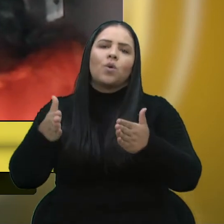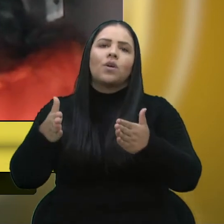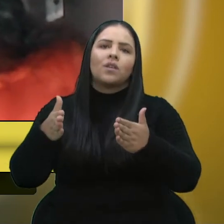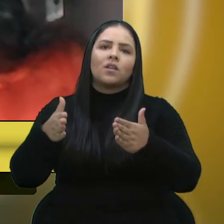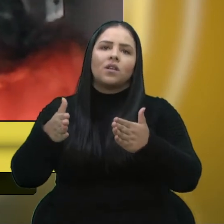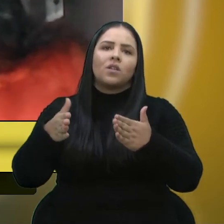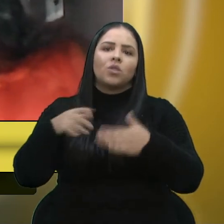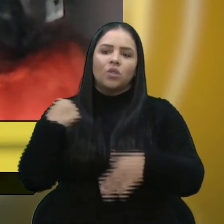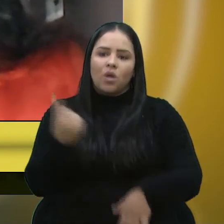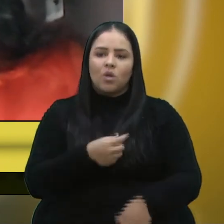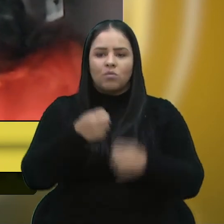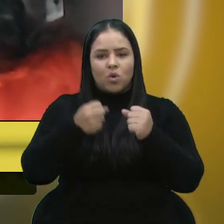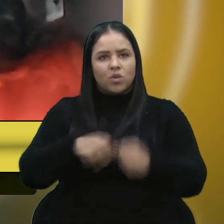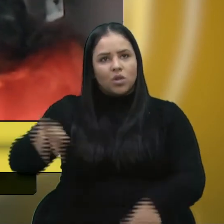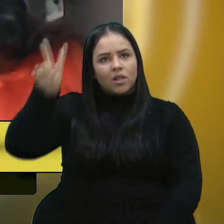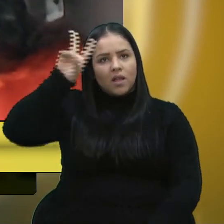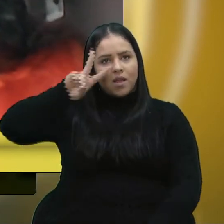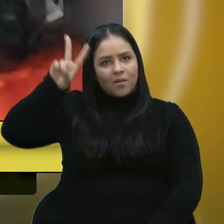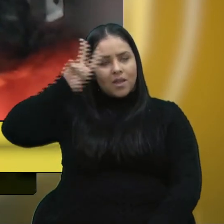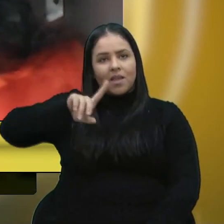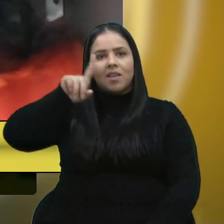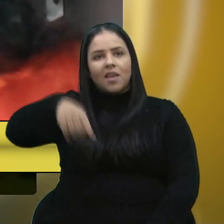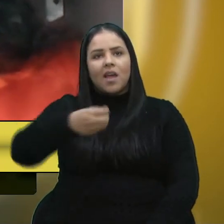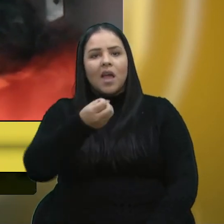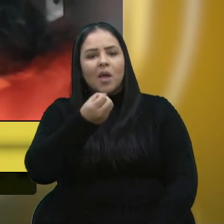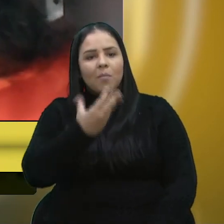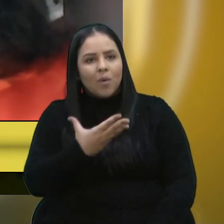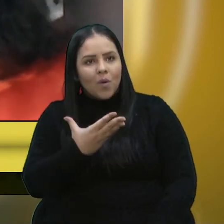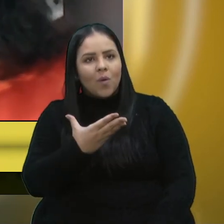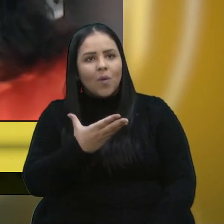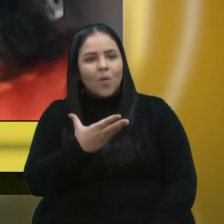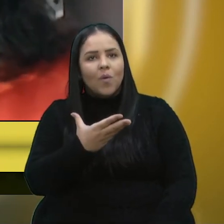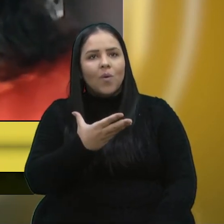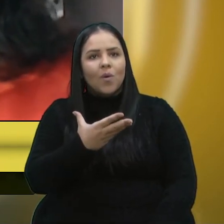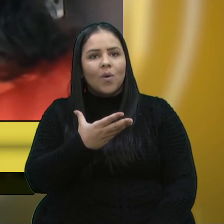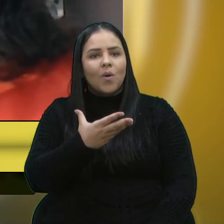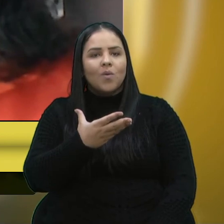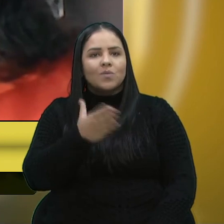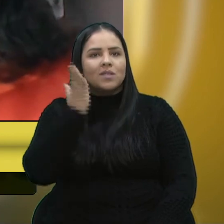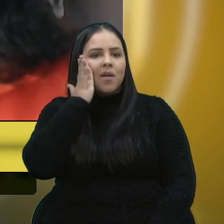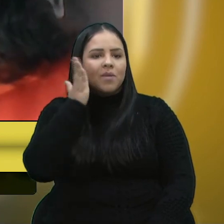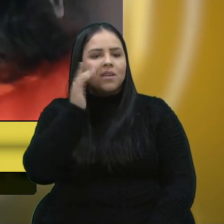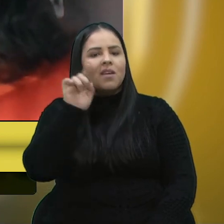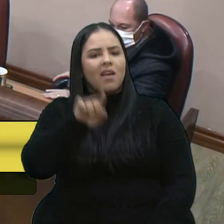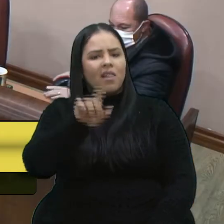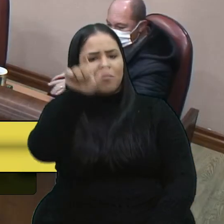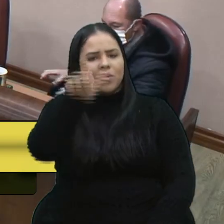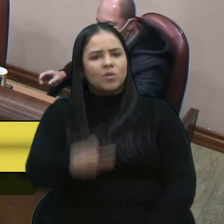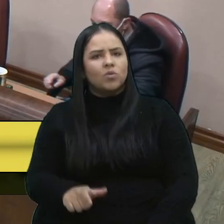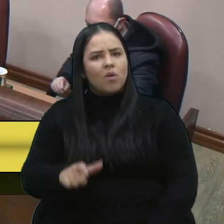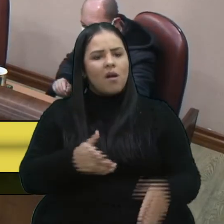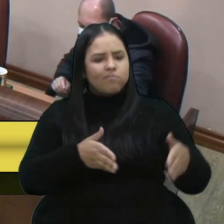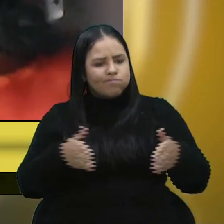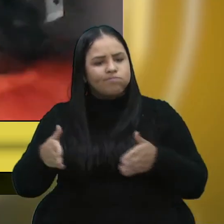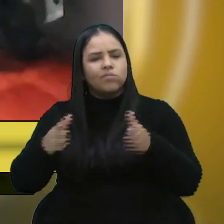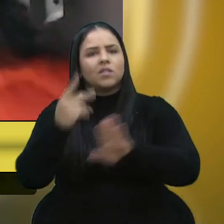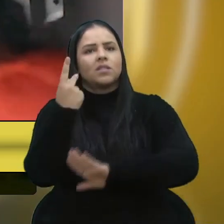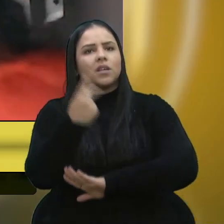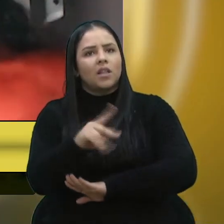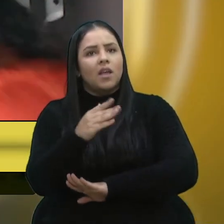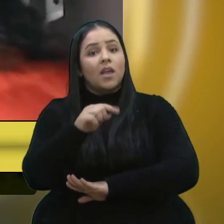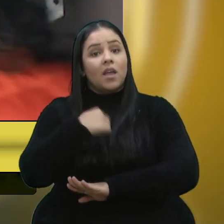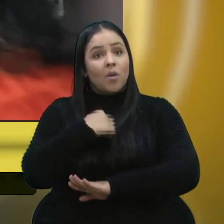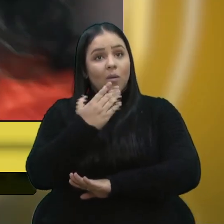que bom a gente poder reconhecer uma pessoa com uma trajetória como a dela. Em momento oportuno, peço aos nobres